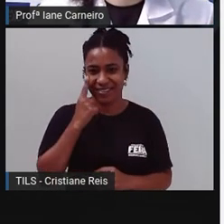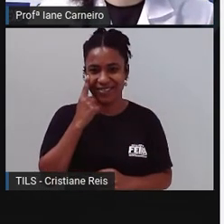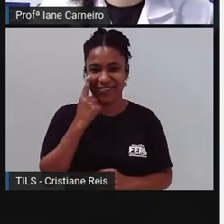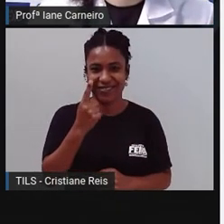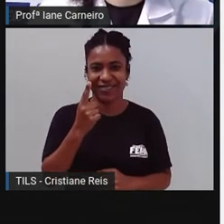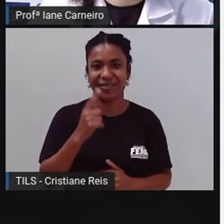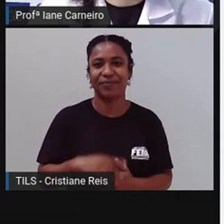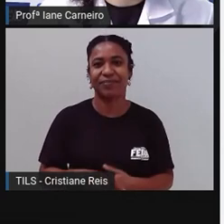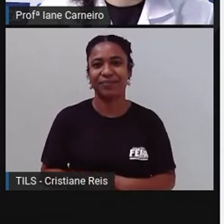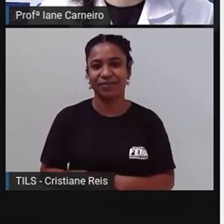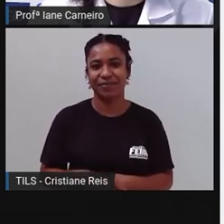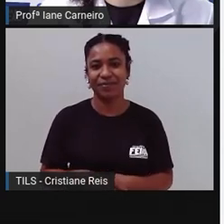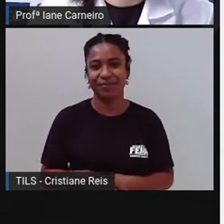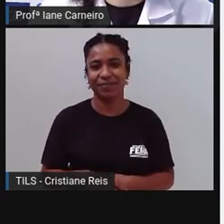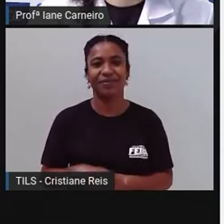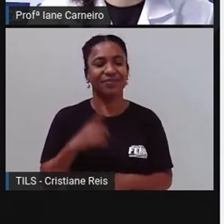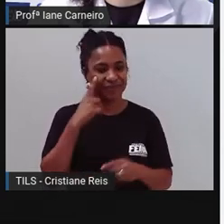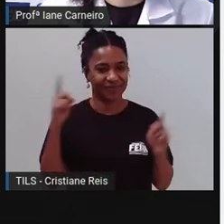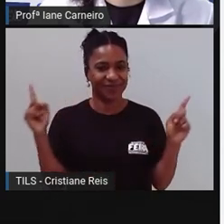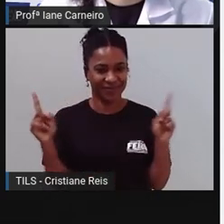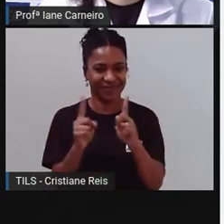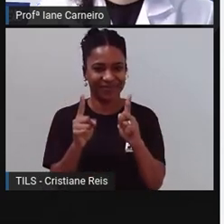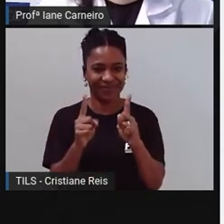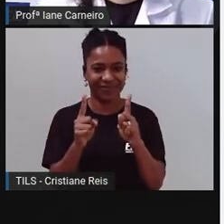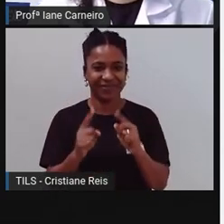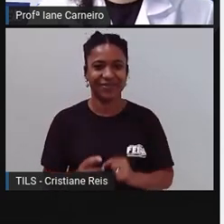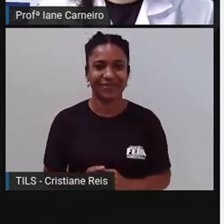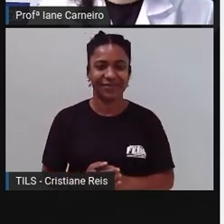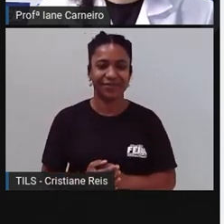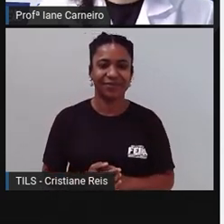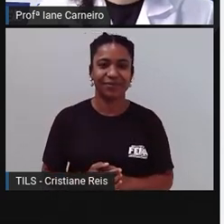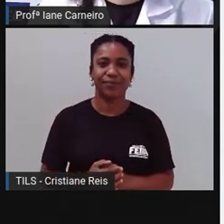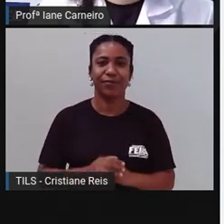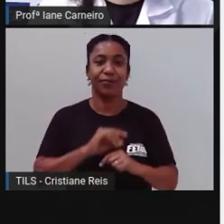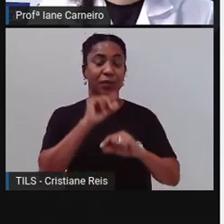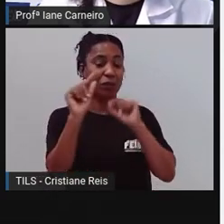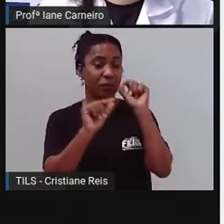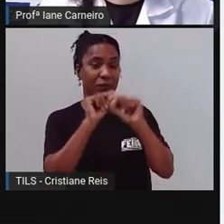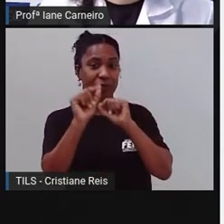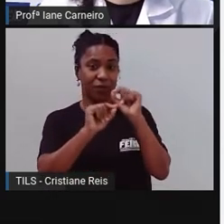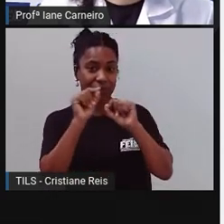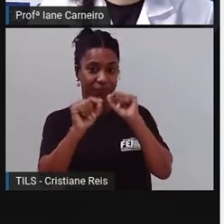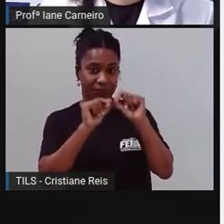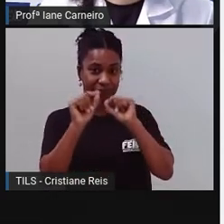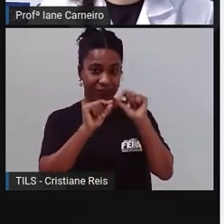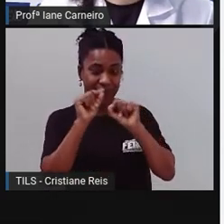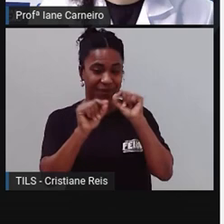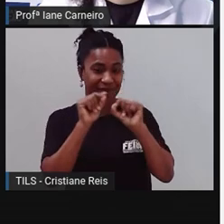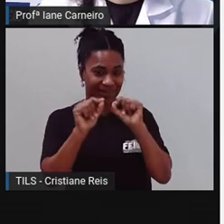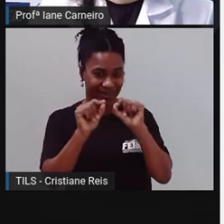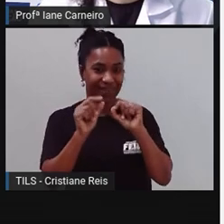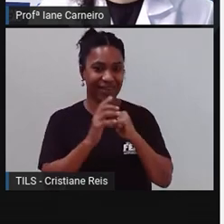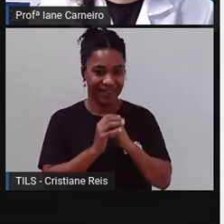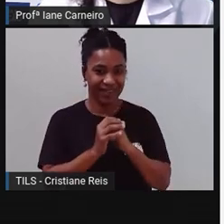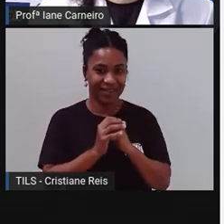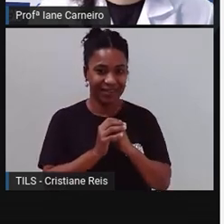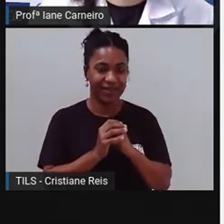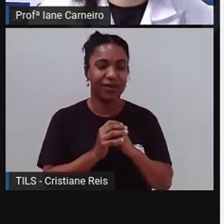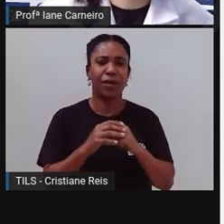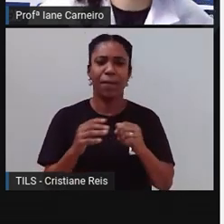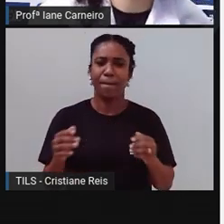ficou grande. Deixa eu diminuir aqui um pouquinho. Pronto. O que é o que é? Coloca na mesa e